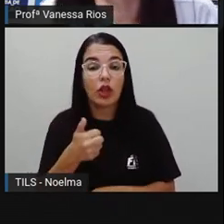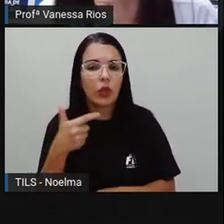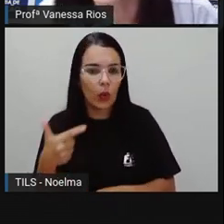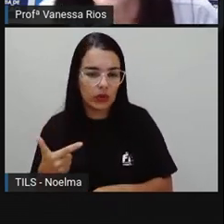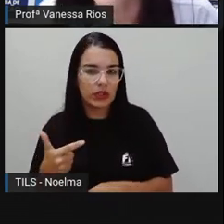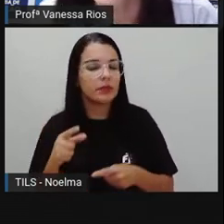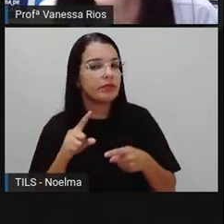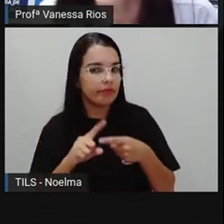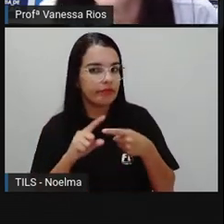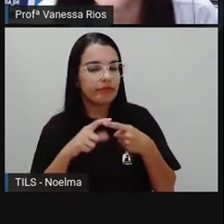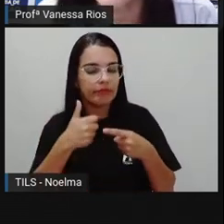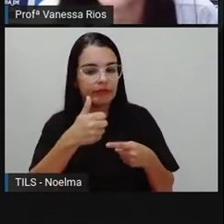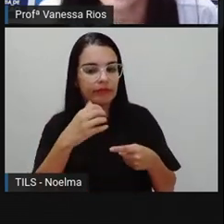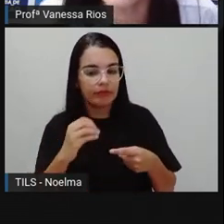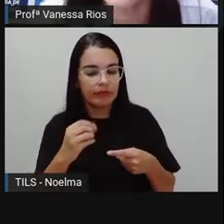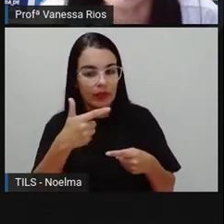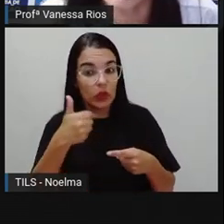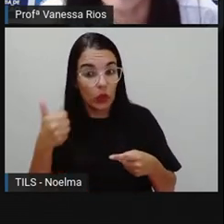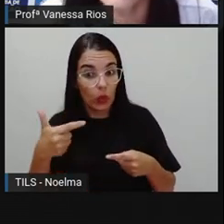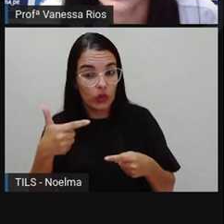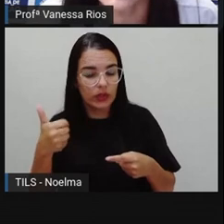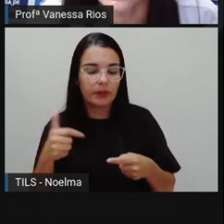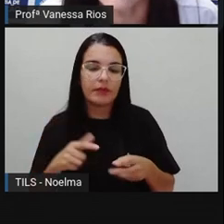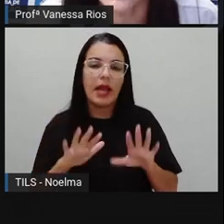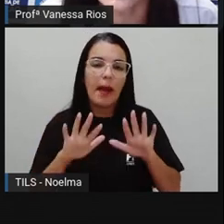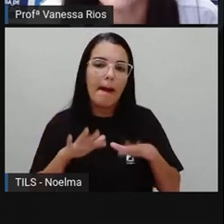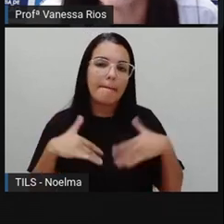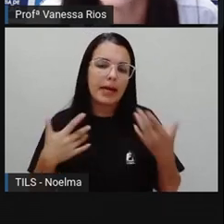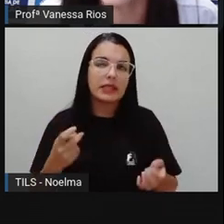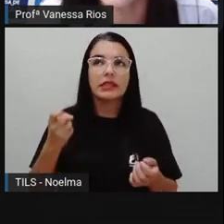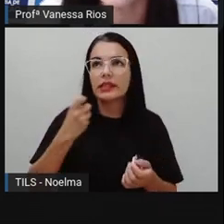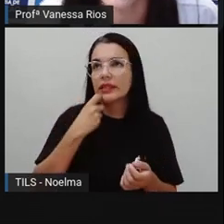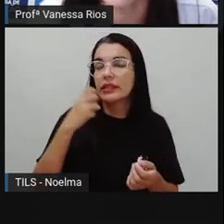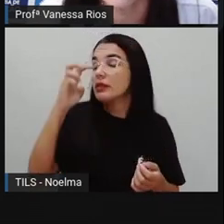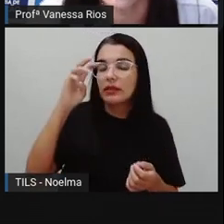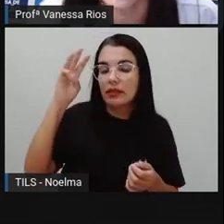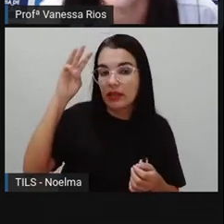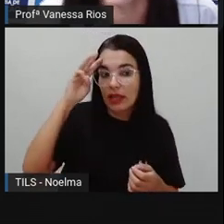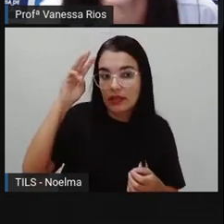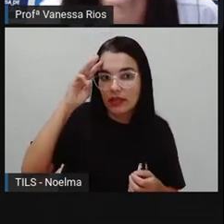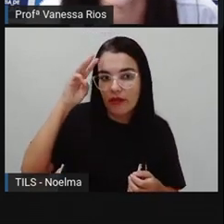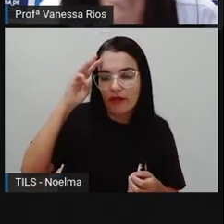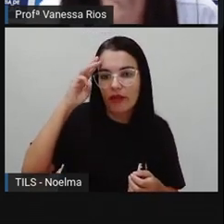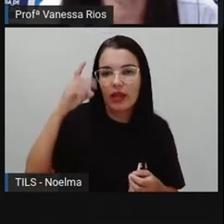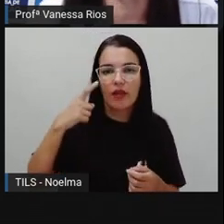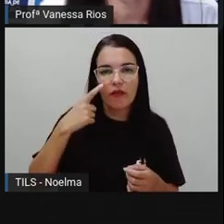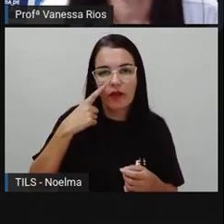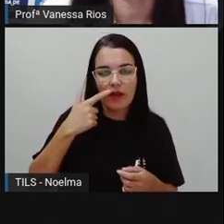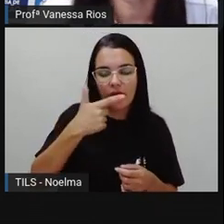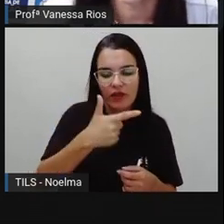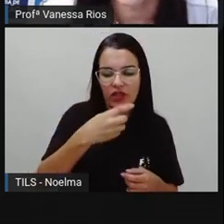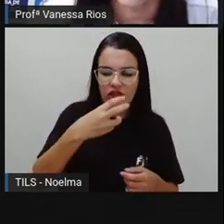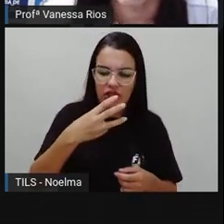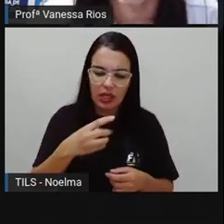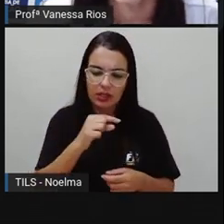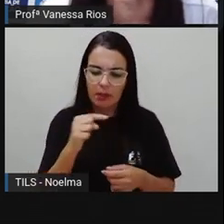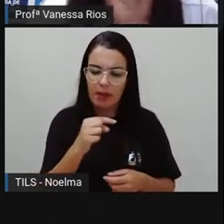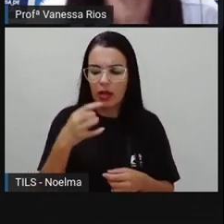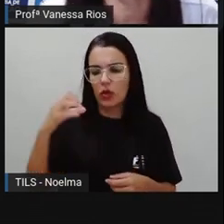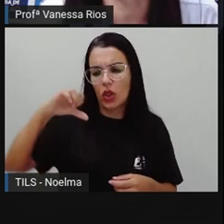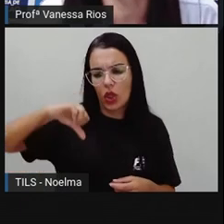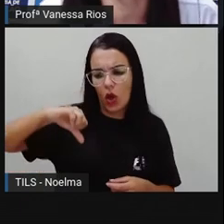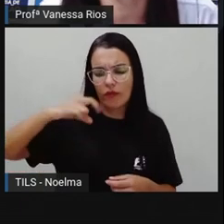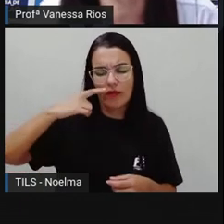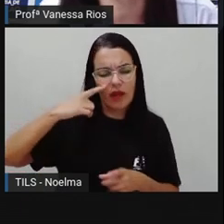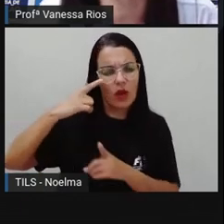de 12 graus. Mas se observarmos aqui a variação de terça-feira e fizermos 23 menos 9, vamos